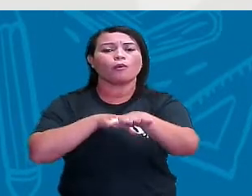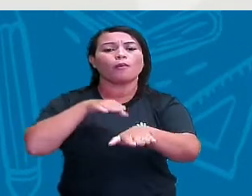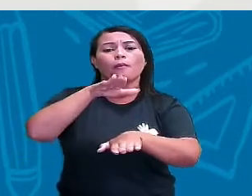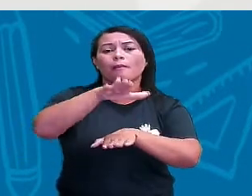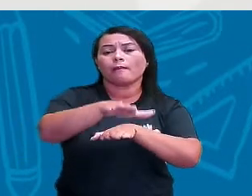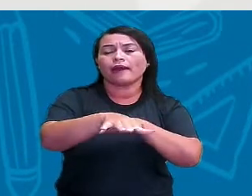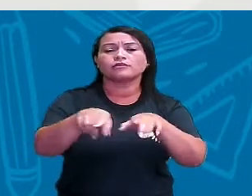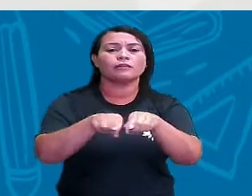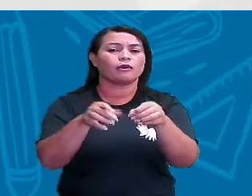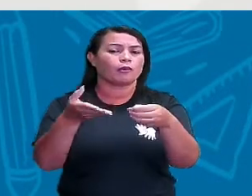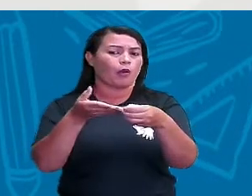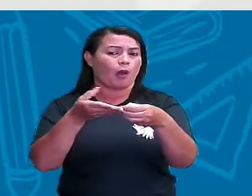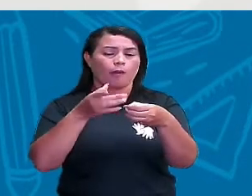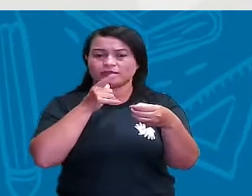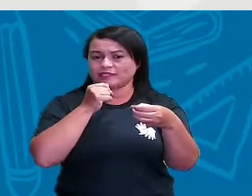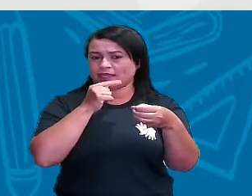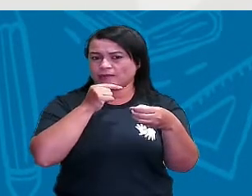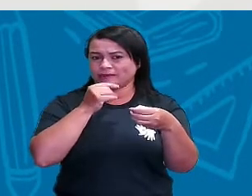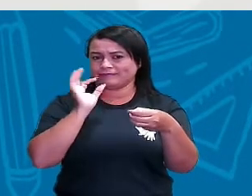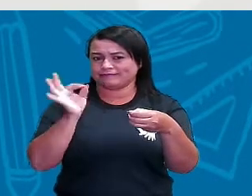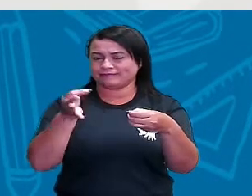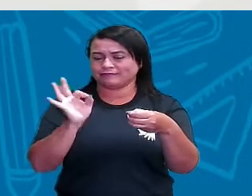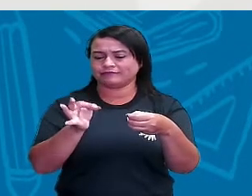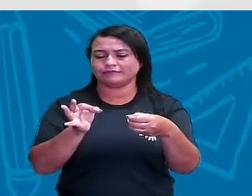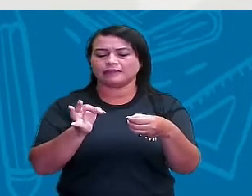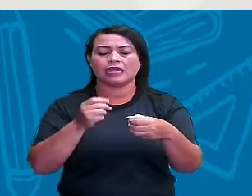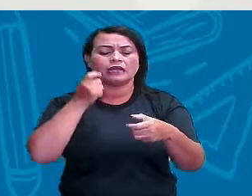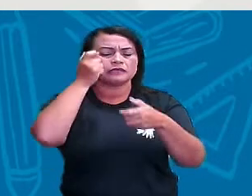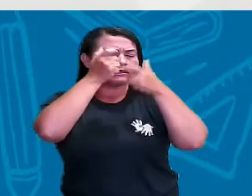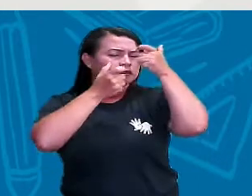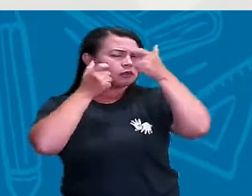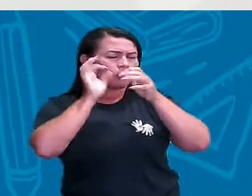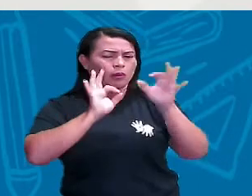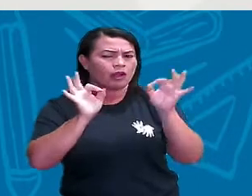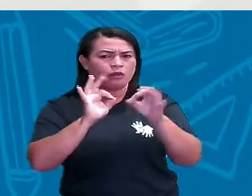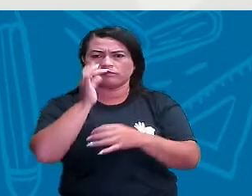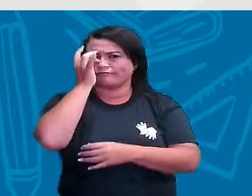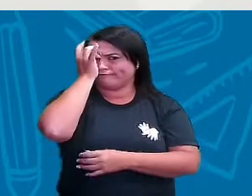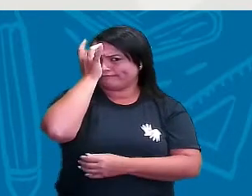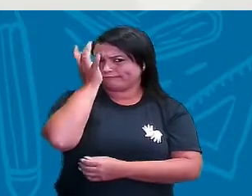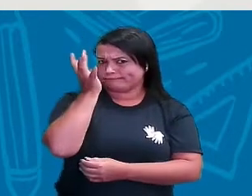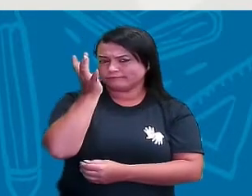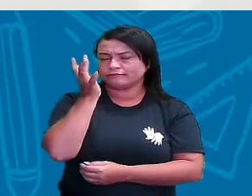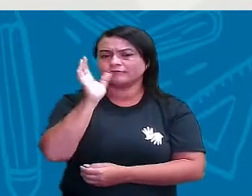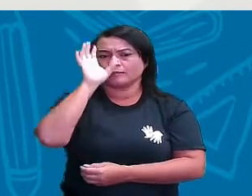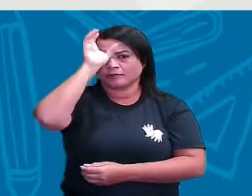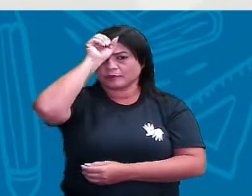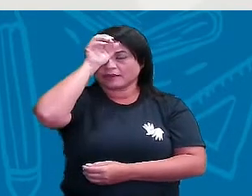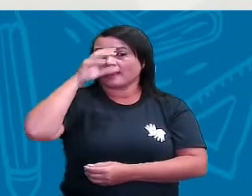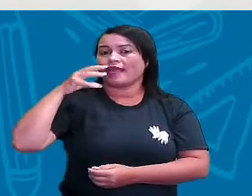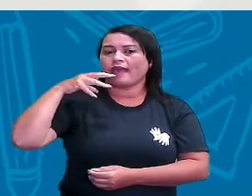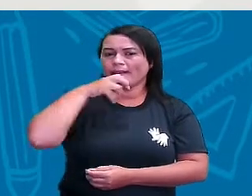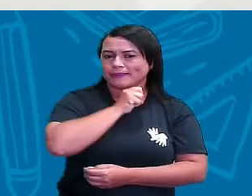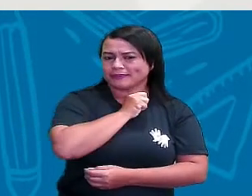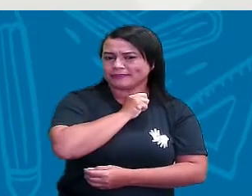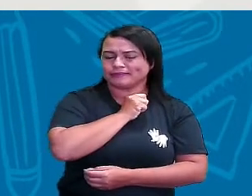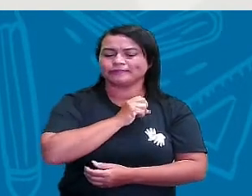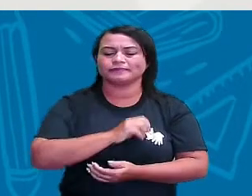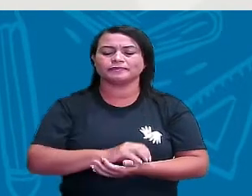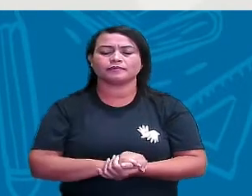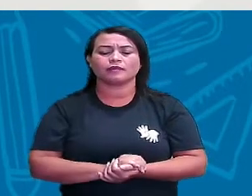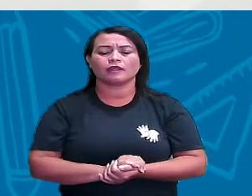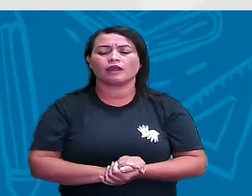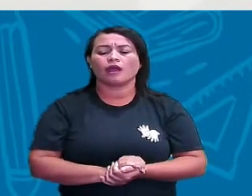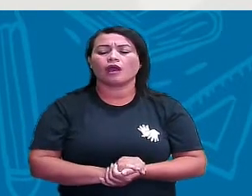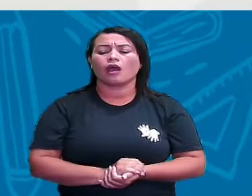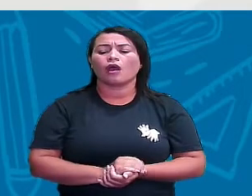e o copo d'água, tá certo? Então, não se preocupe, está tudo muito fácil, tá? A gente vai aprender rapidinho. Então, o